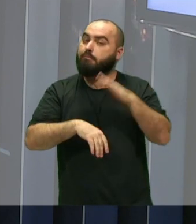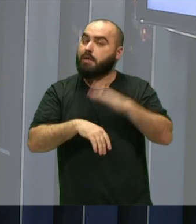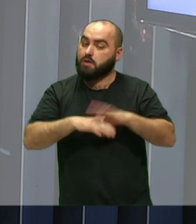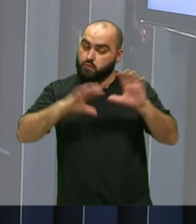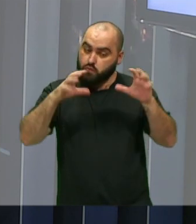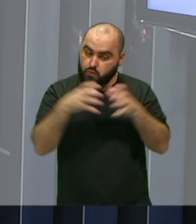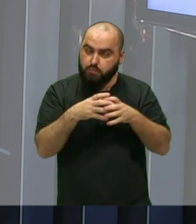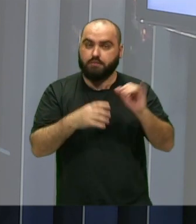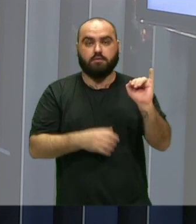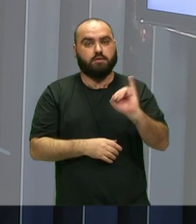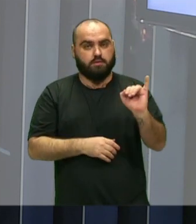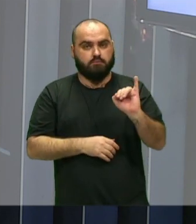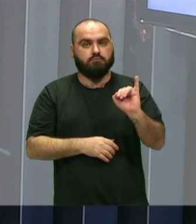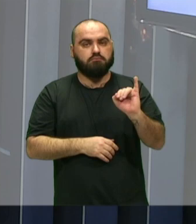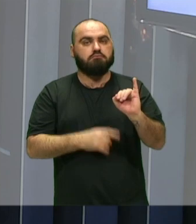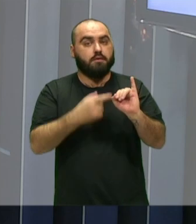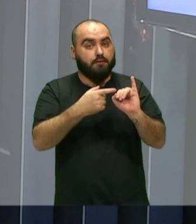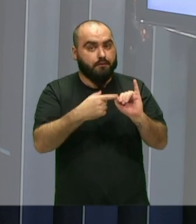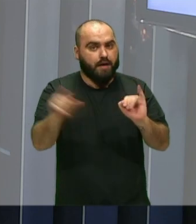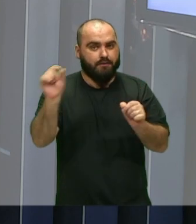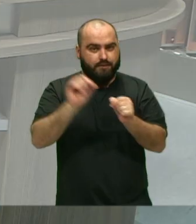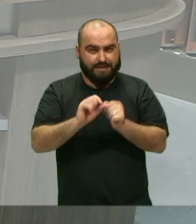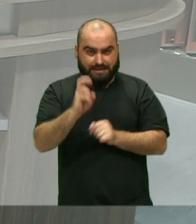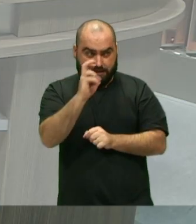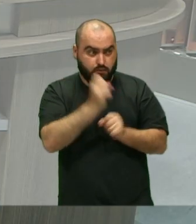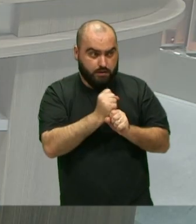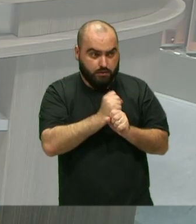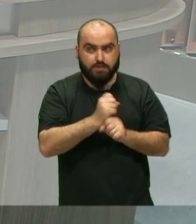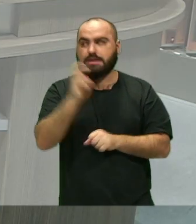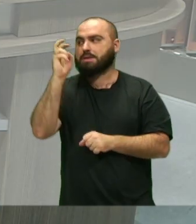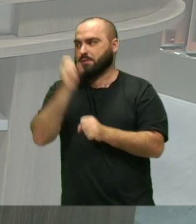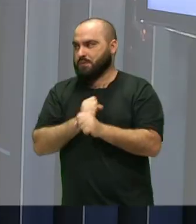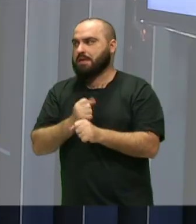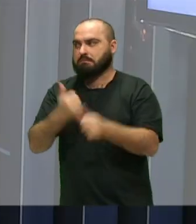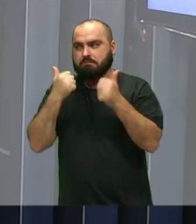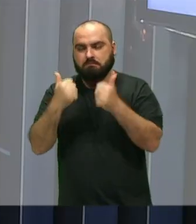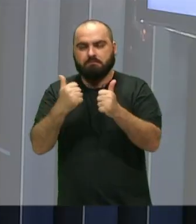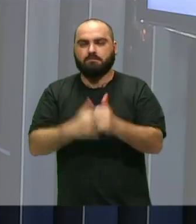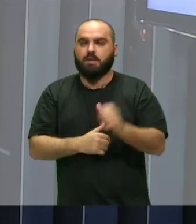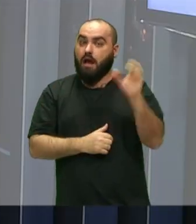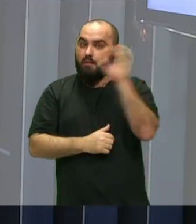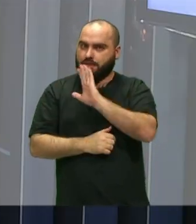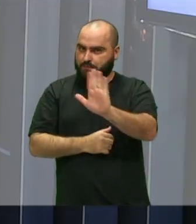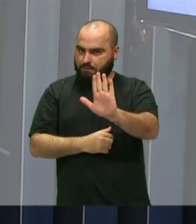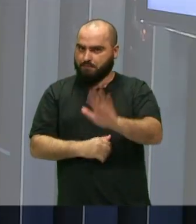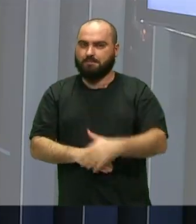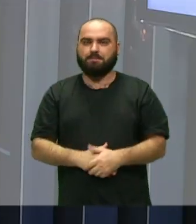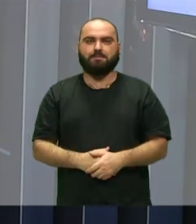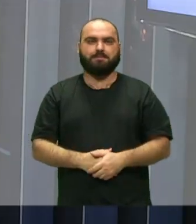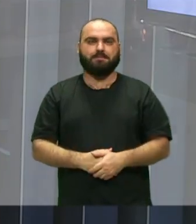Aqui de Itajaí Que está fazendo Cinco anos É só um minuto A gente já volta